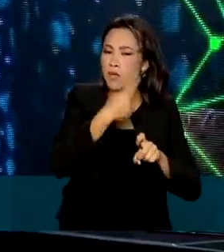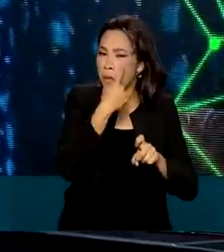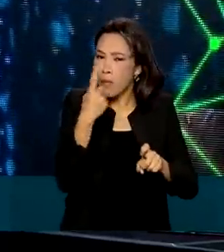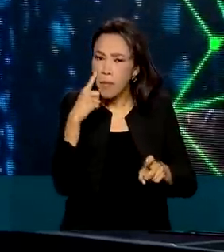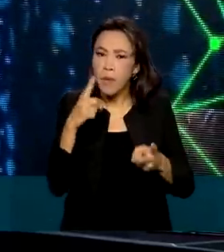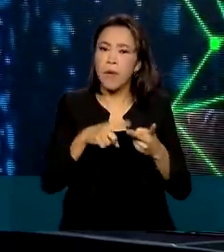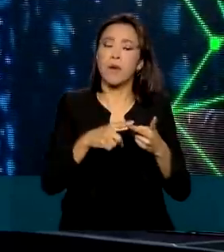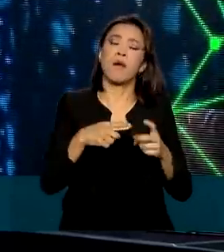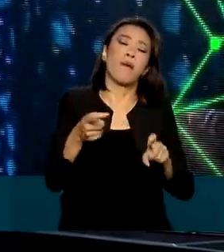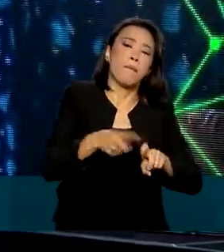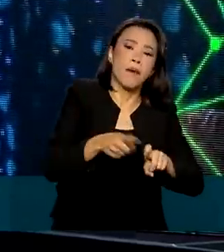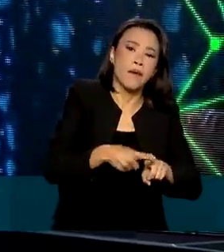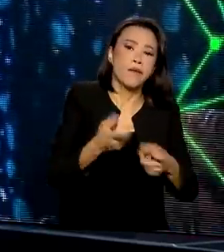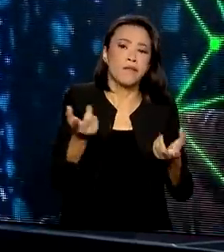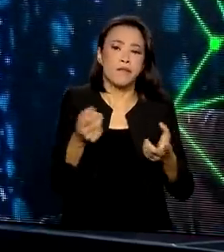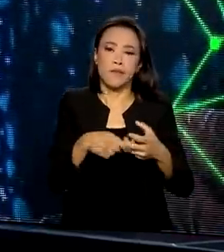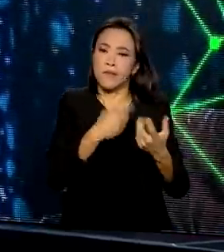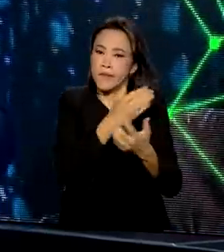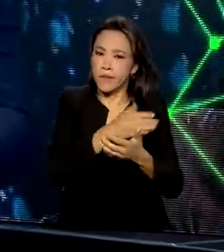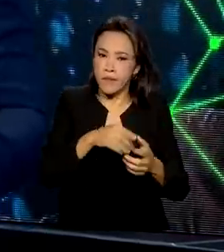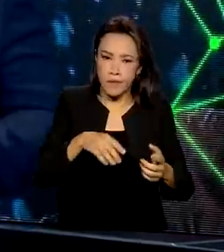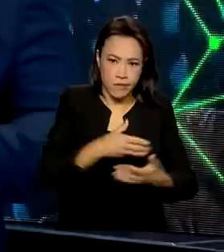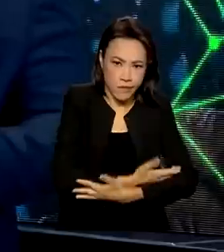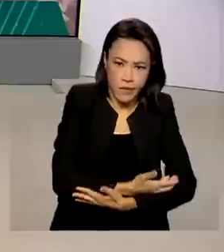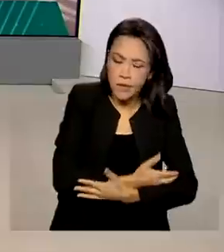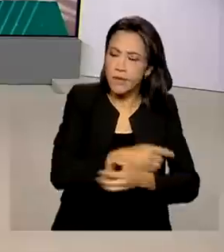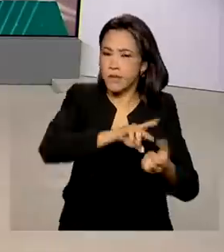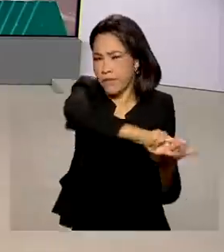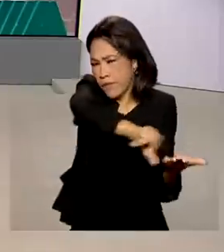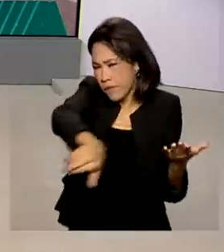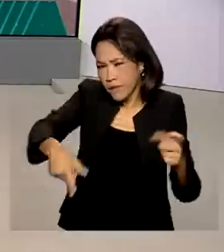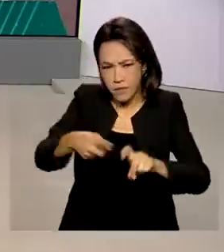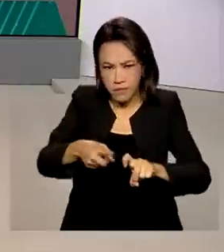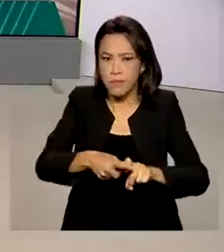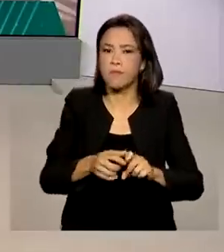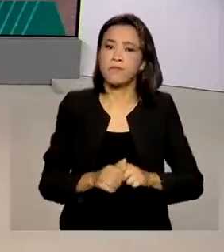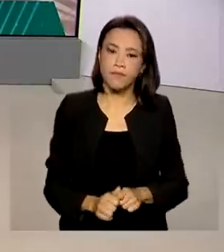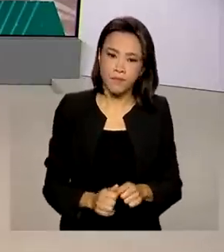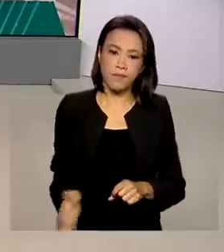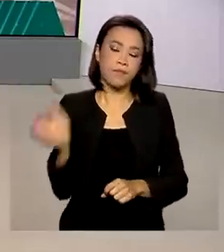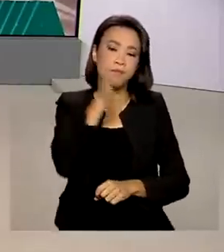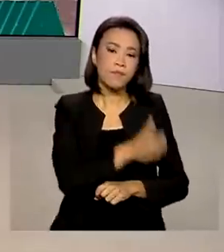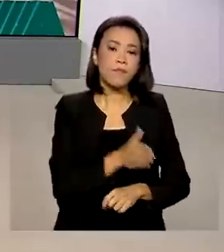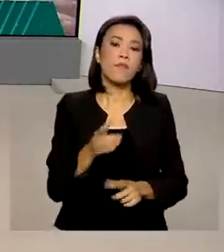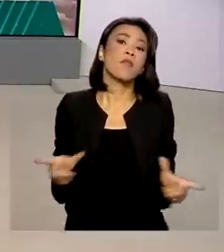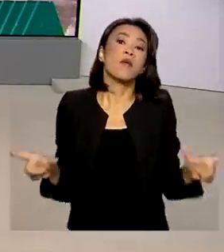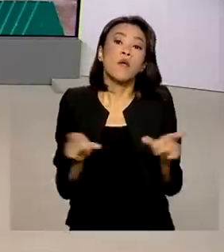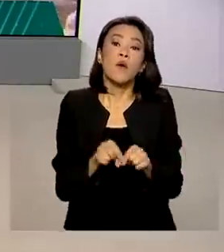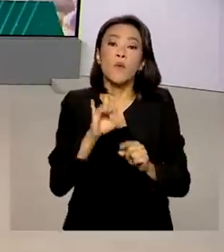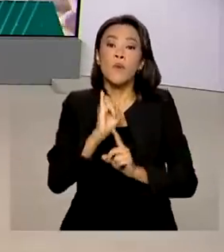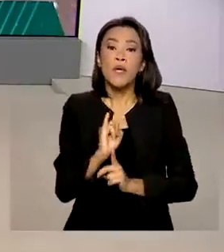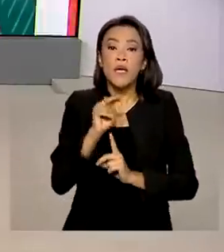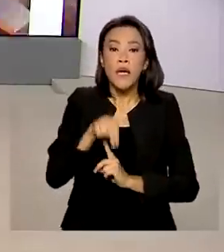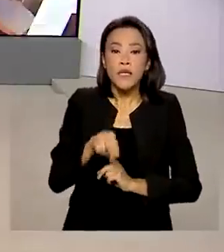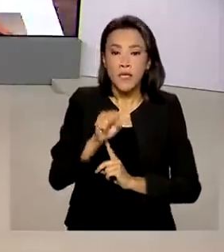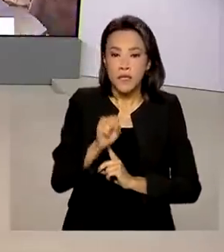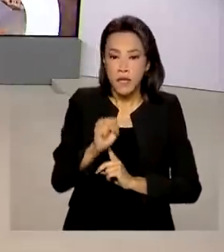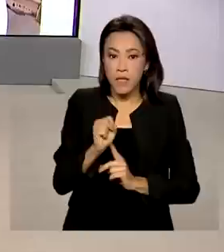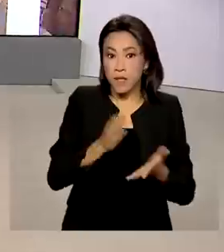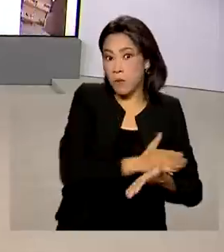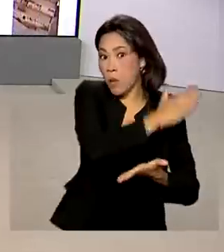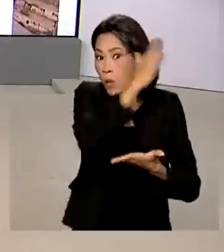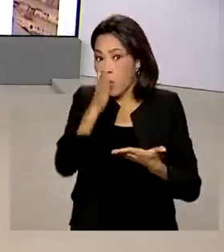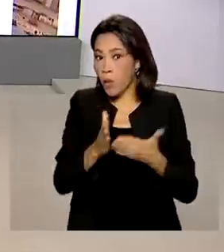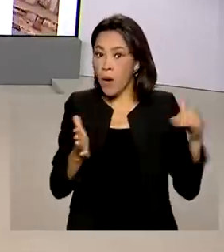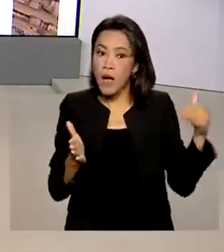endocrinologia, geriatria, alergia e imunologia. E o INSS prorrogou até 30 de junho o